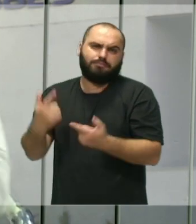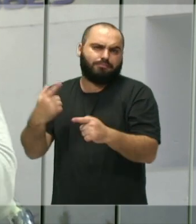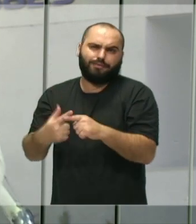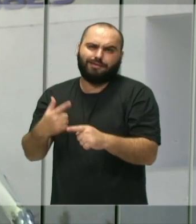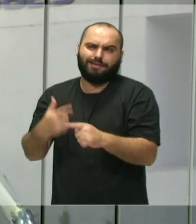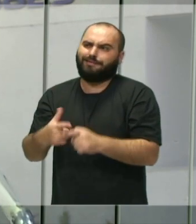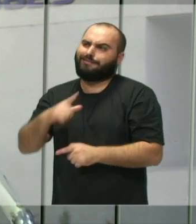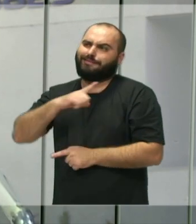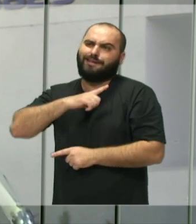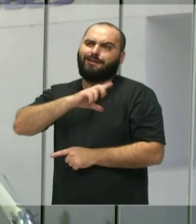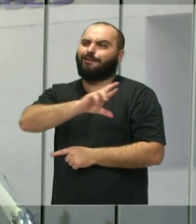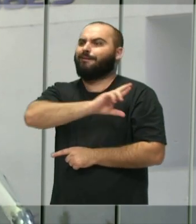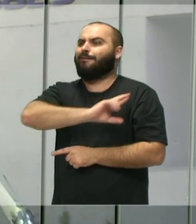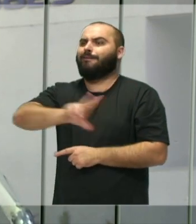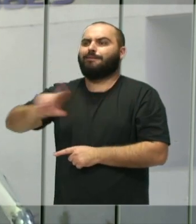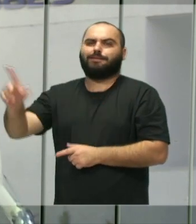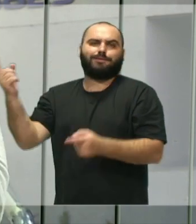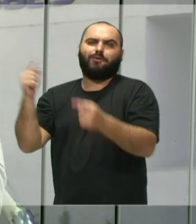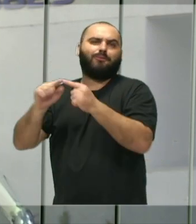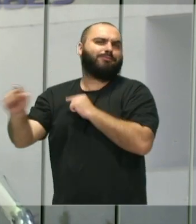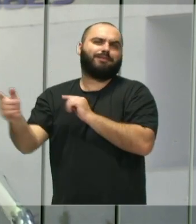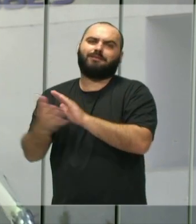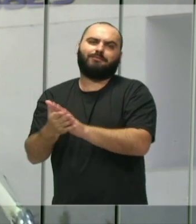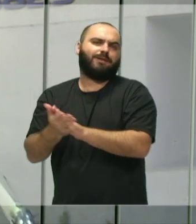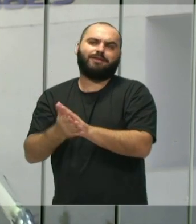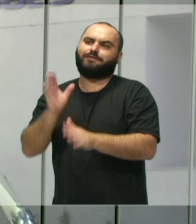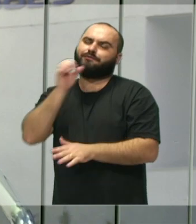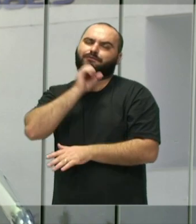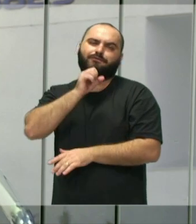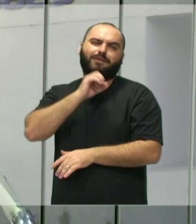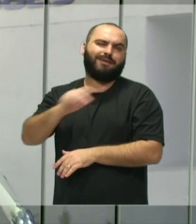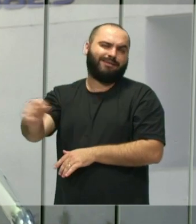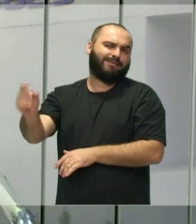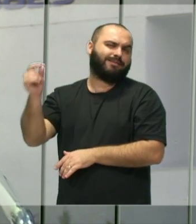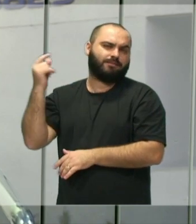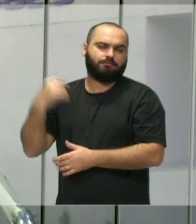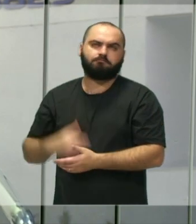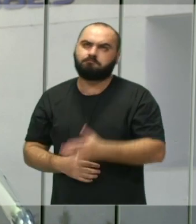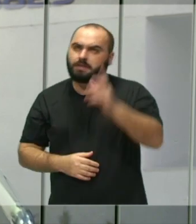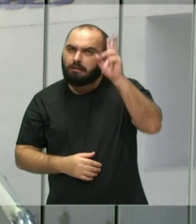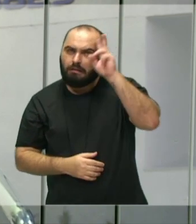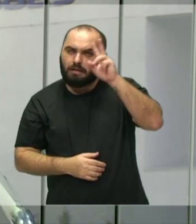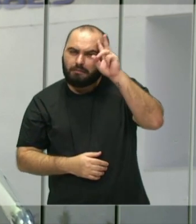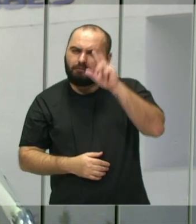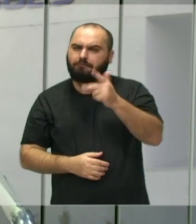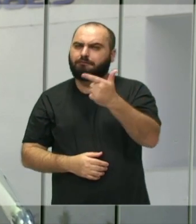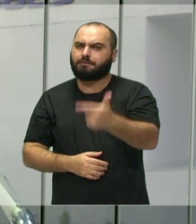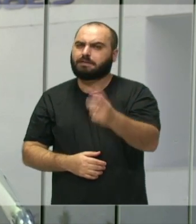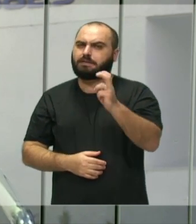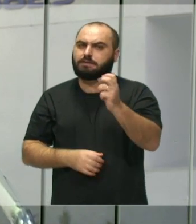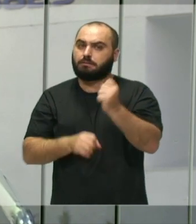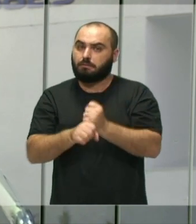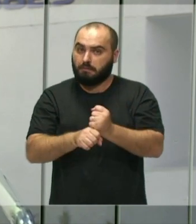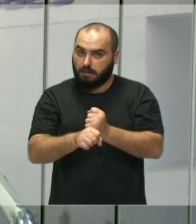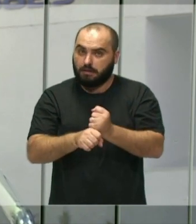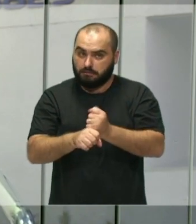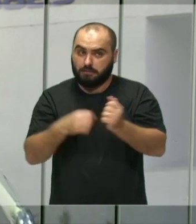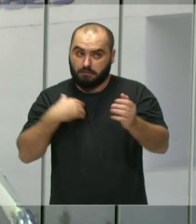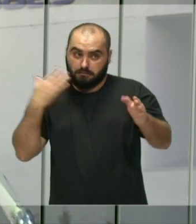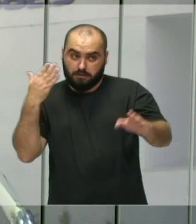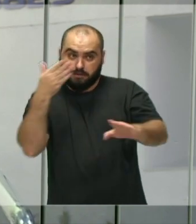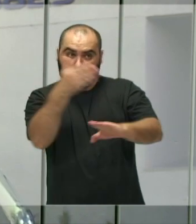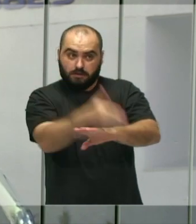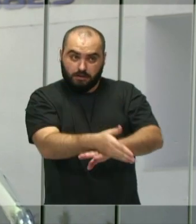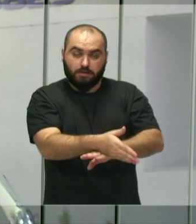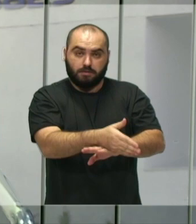gente não estar acompanhando, né? Porque já é uma demanda. Eu lembro que há 25 anos atrás, quando eu entrei no shopping em balneário,